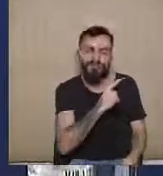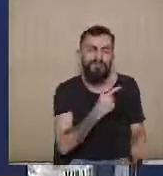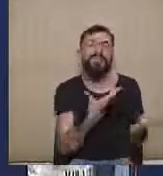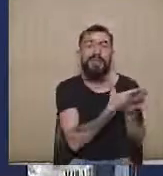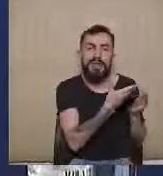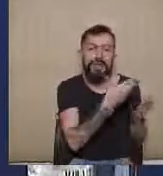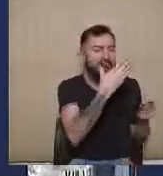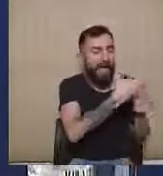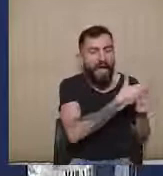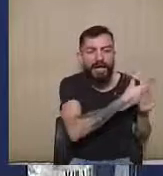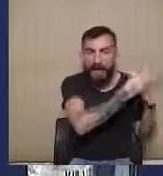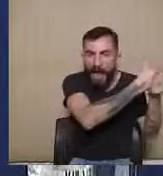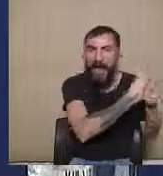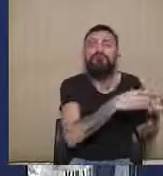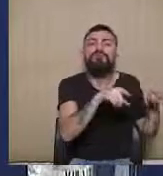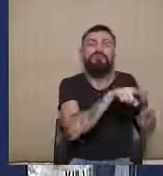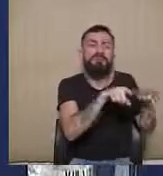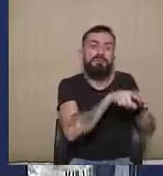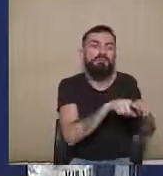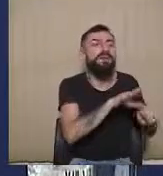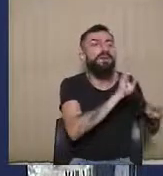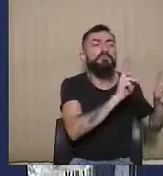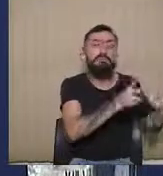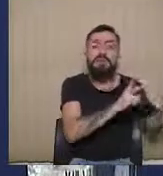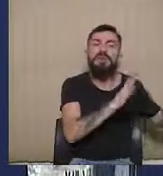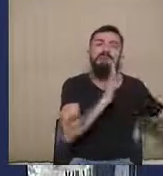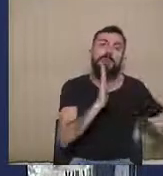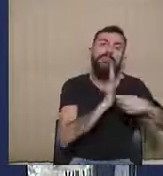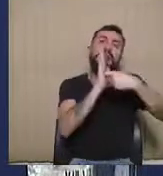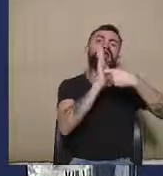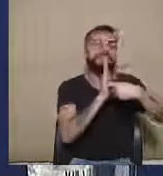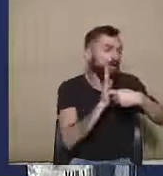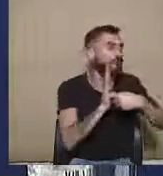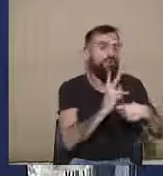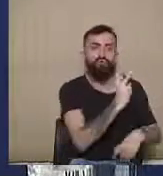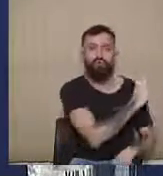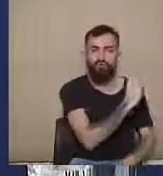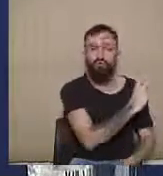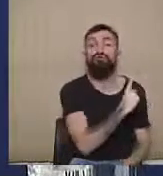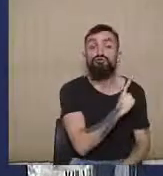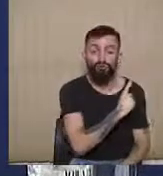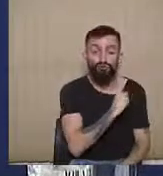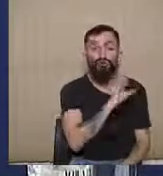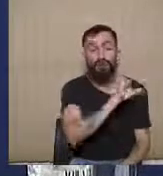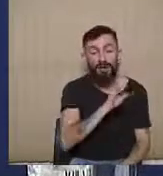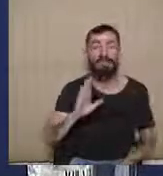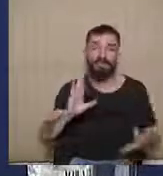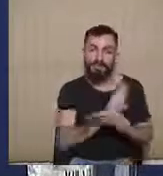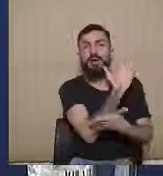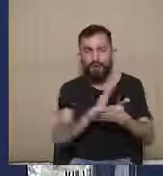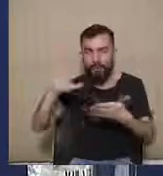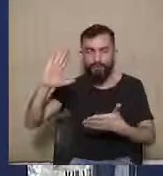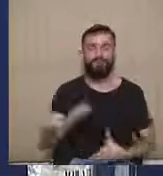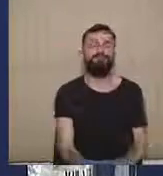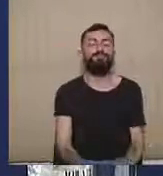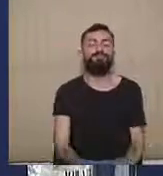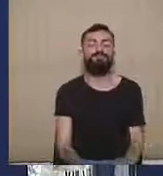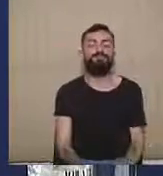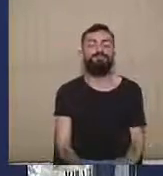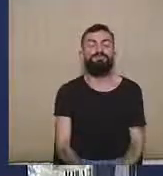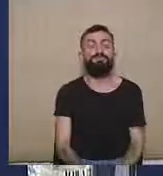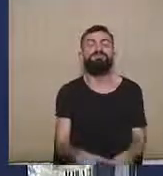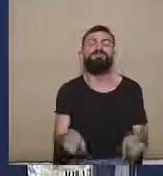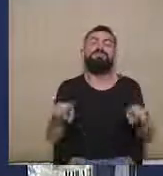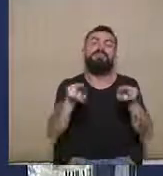também na apelação que se volta contra uma decisão terminativa. Então, aqui nós vamos ter essa distinção. E nós aqui também